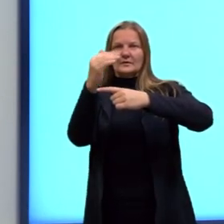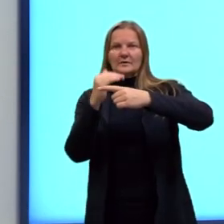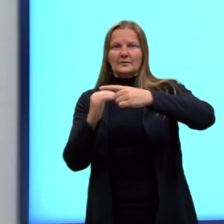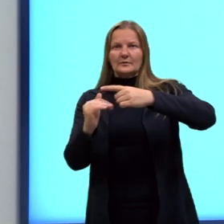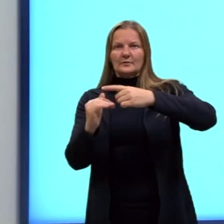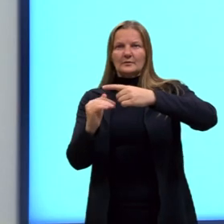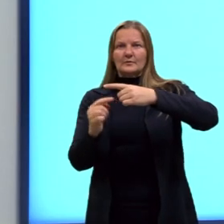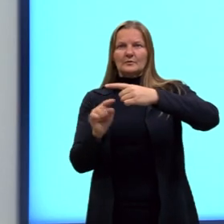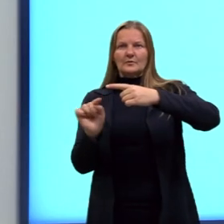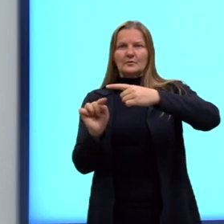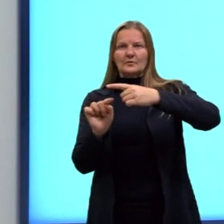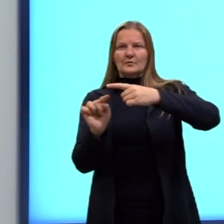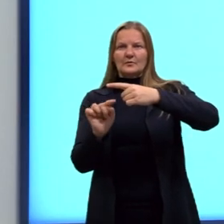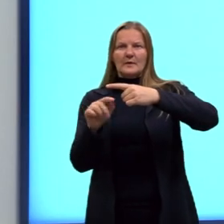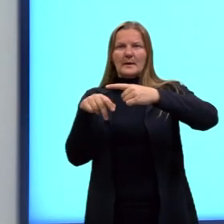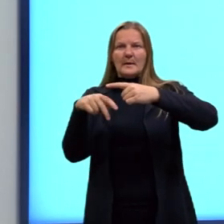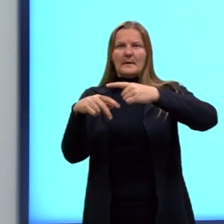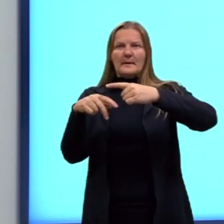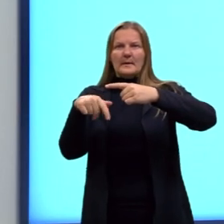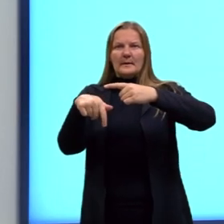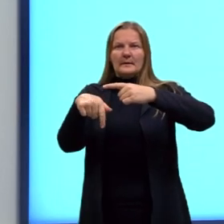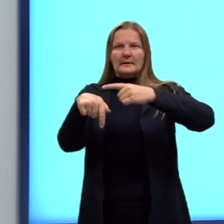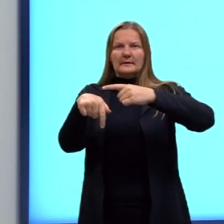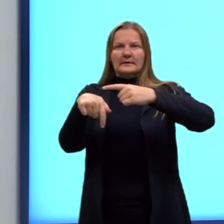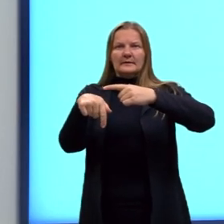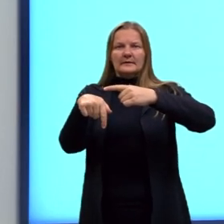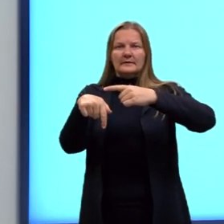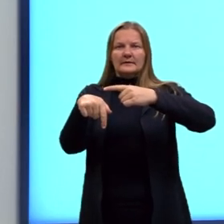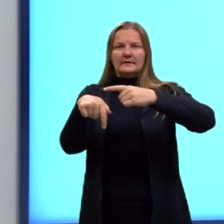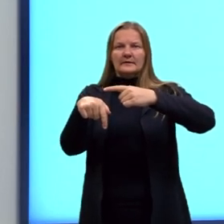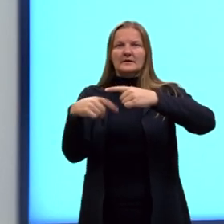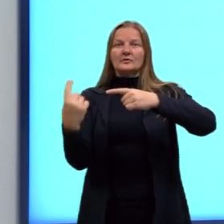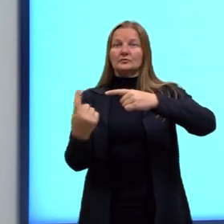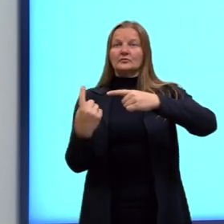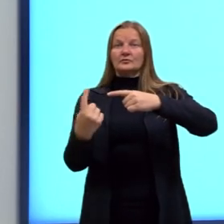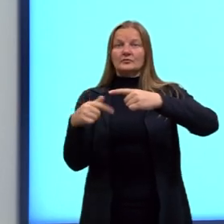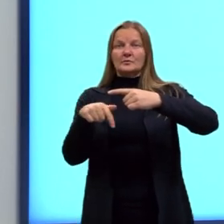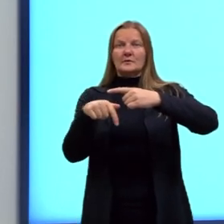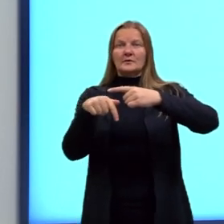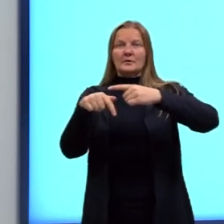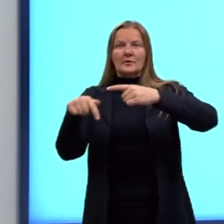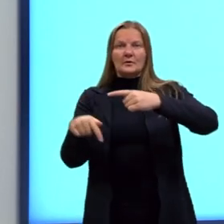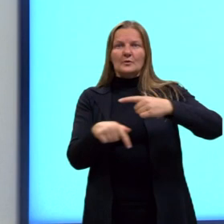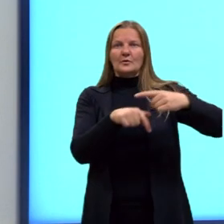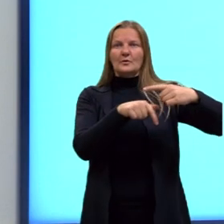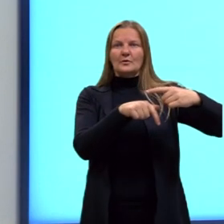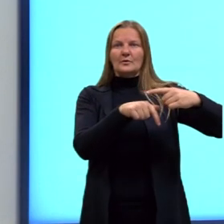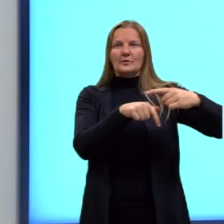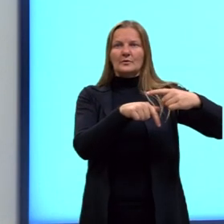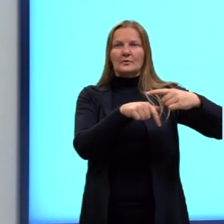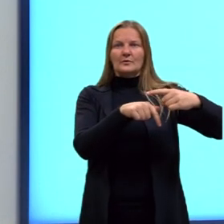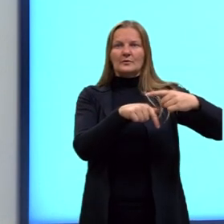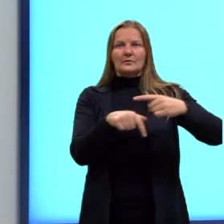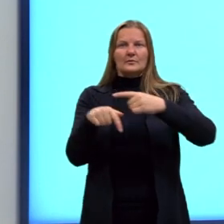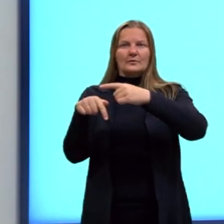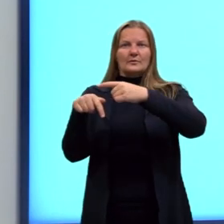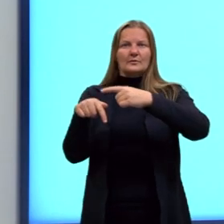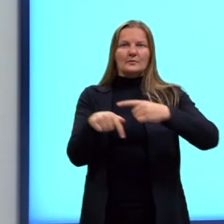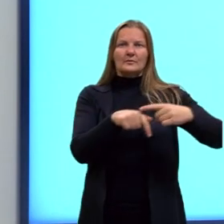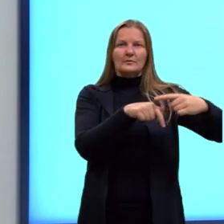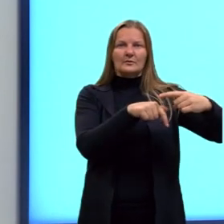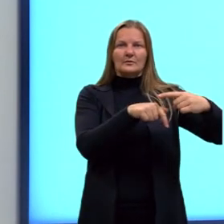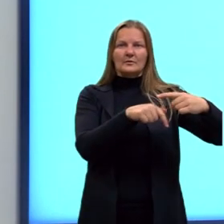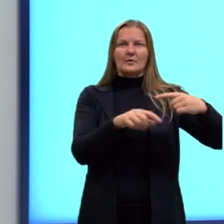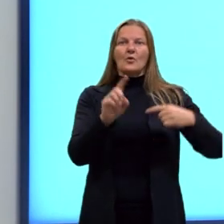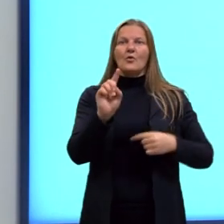Bom, eu tenho esse Q aqui, ele está sozinho, aparentemente. Mas, a gente pode colocar embaixo dele, no denominador, o valor